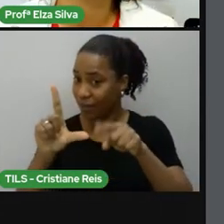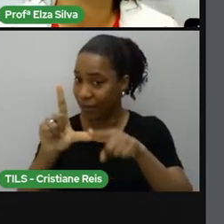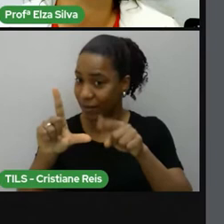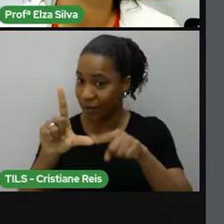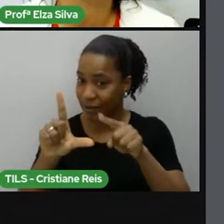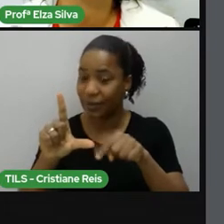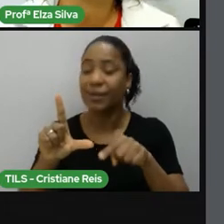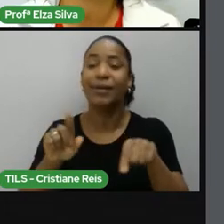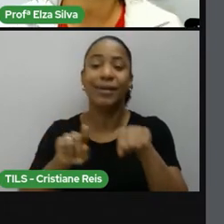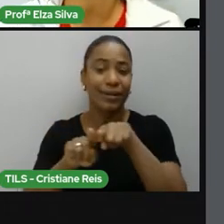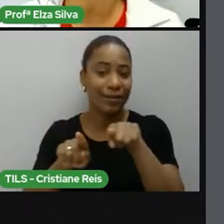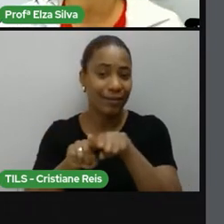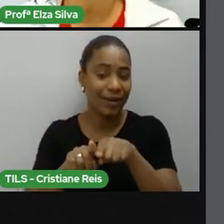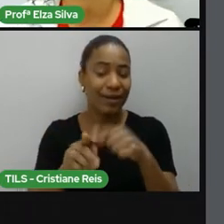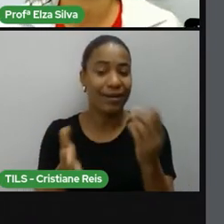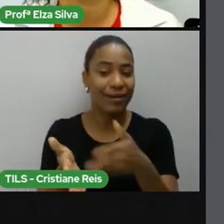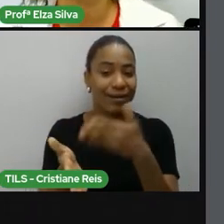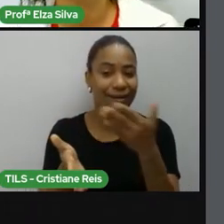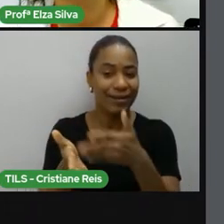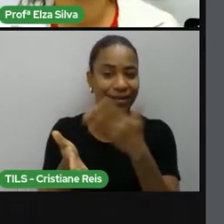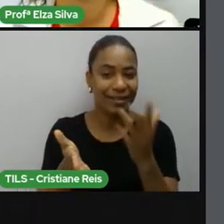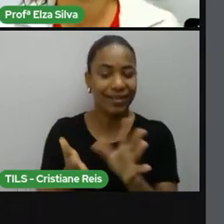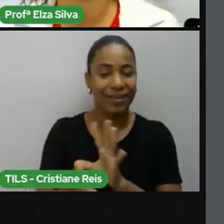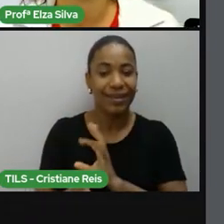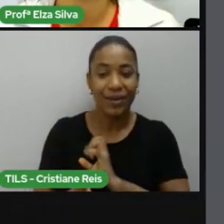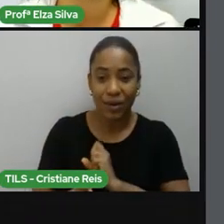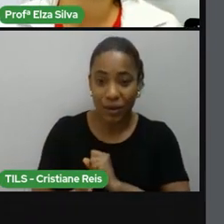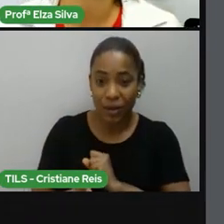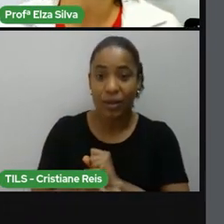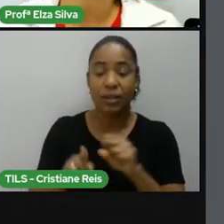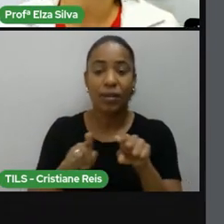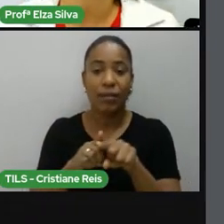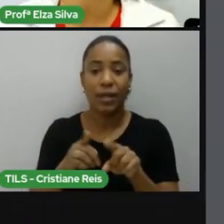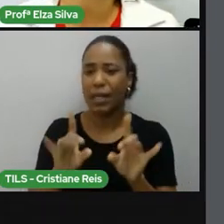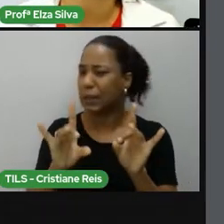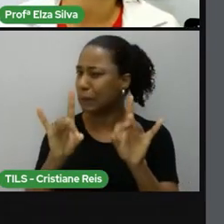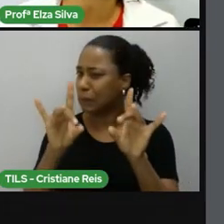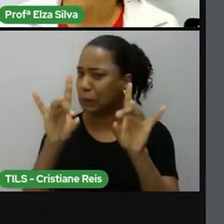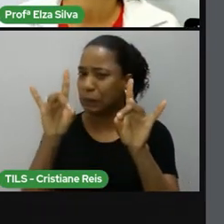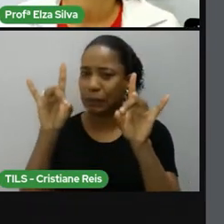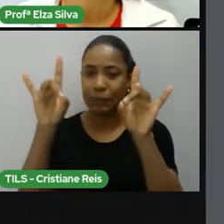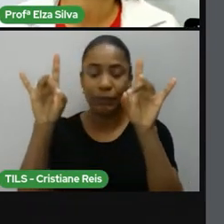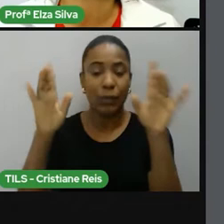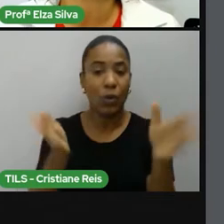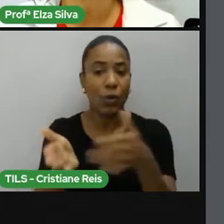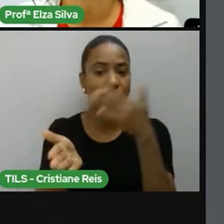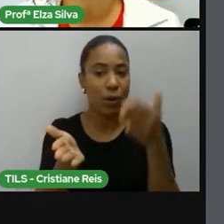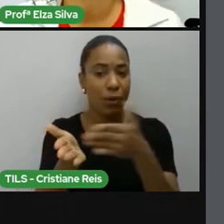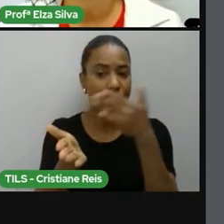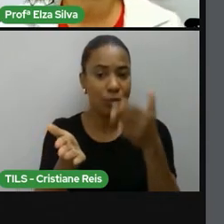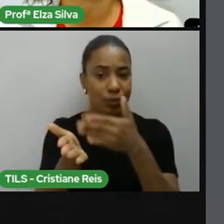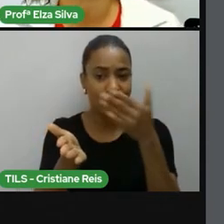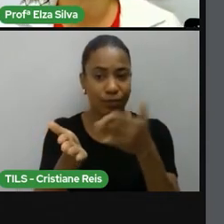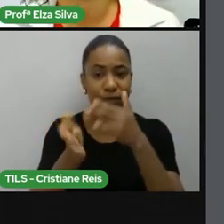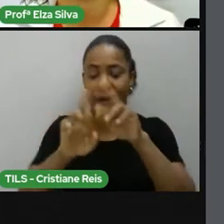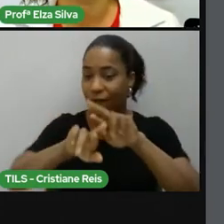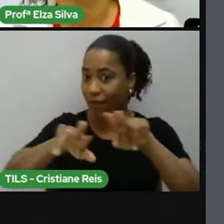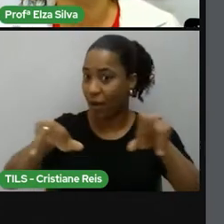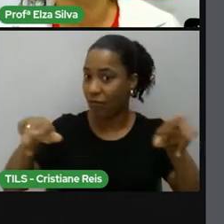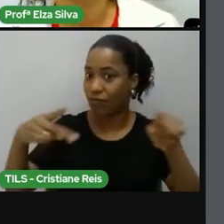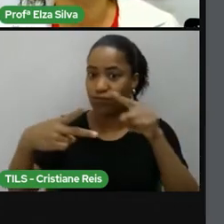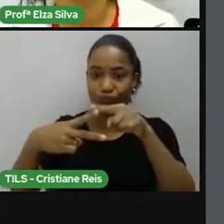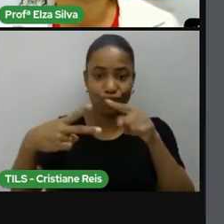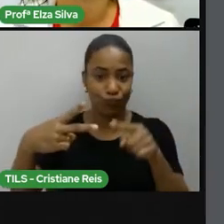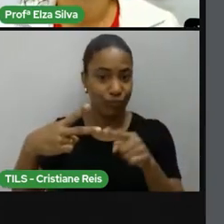romancista e ela ganhou prêmios devido à publicação de seus livros Sula e Song of